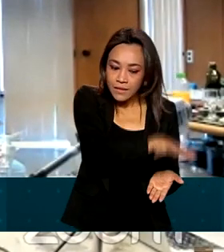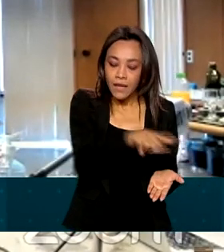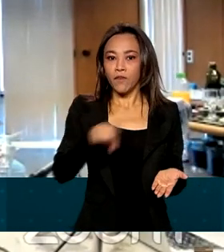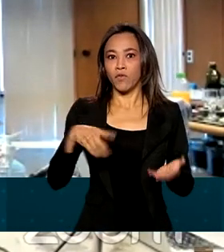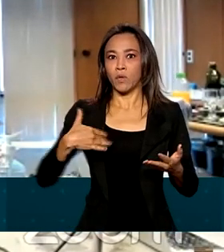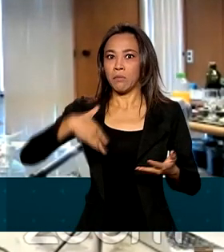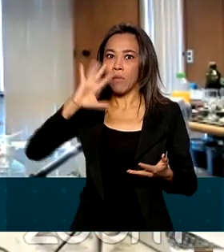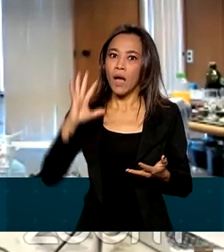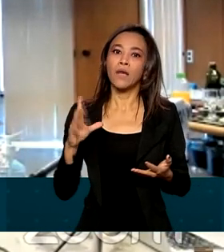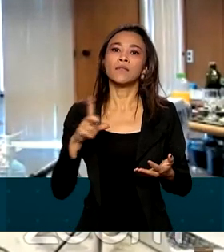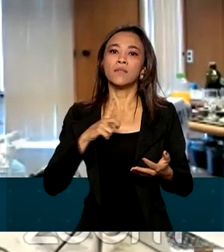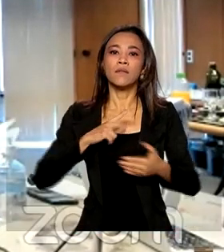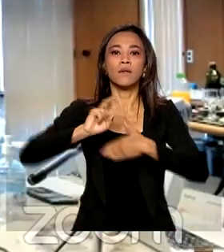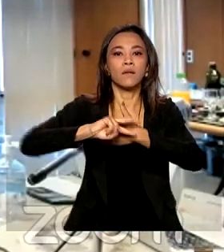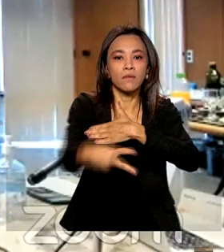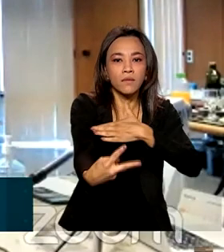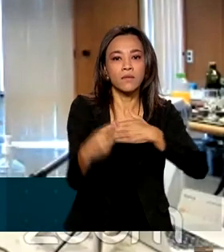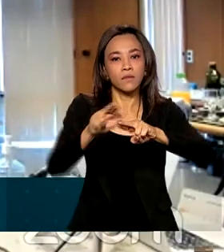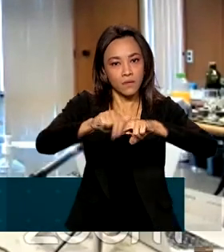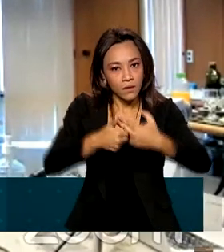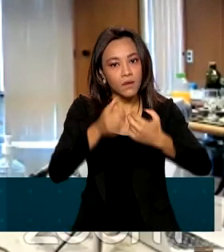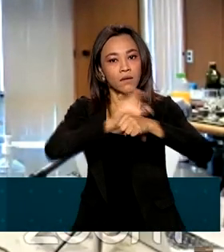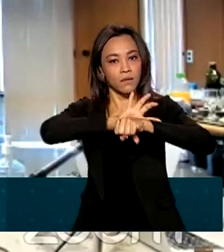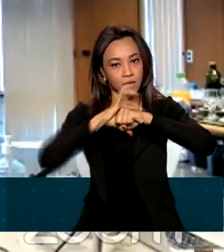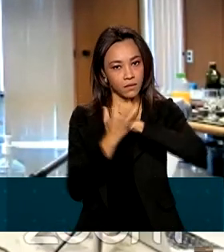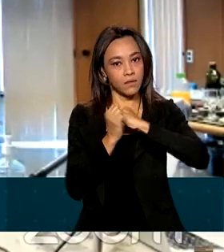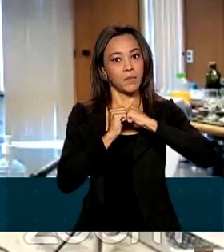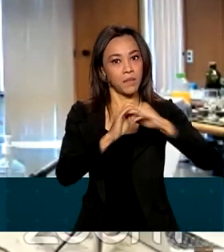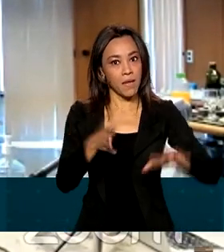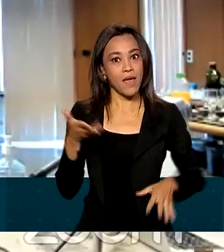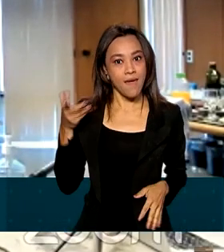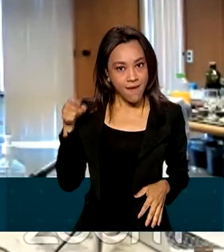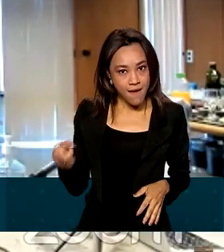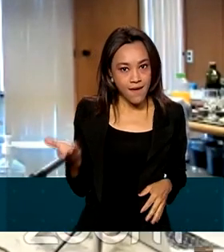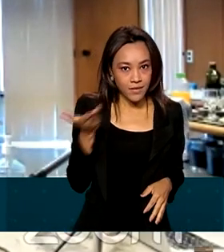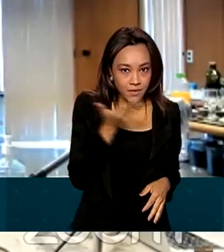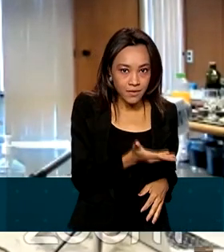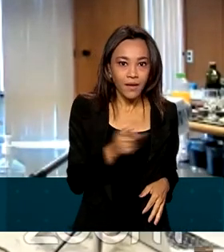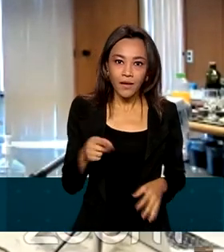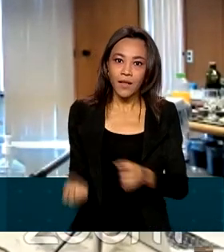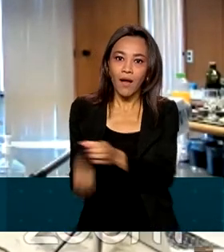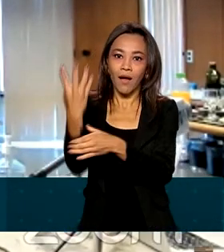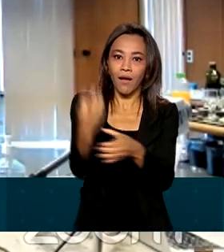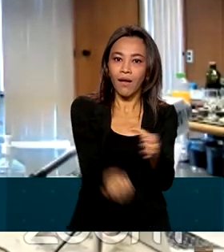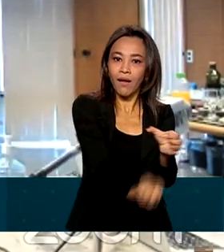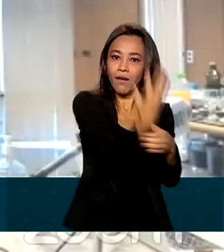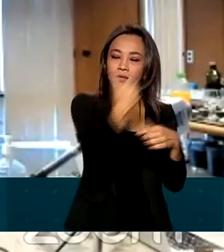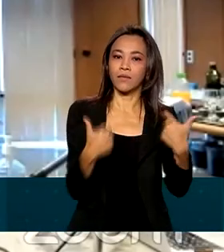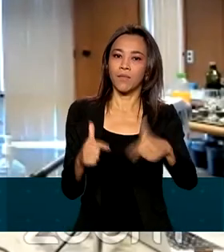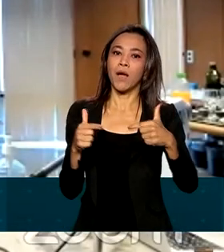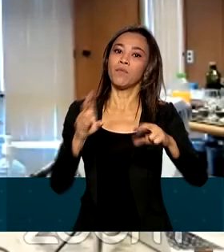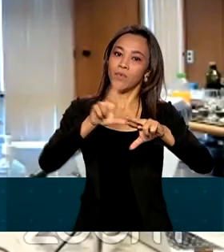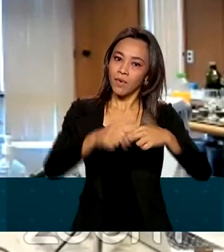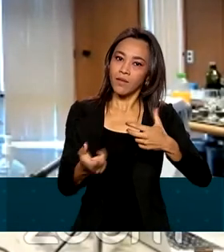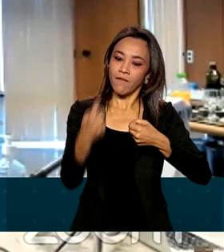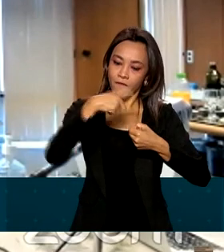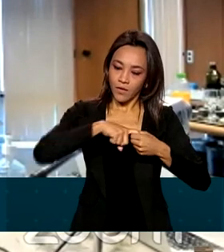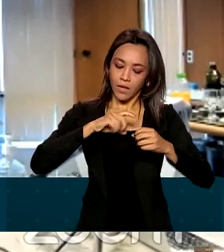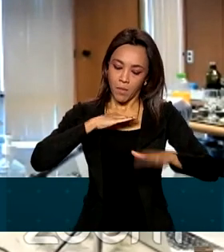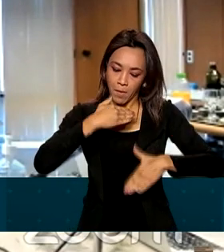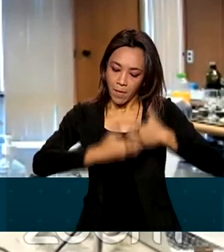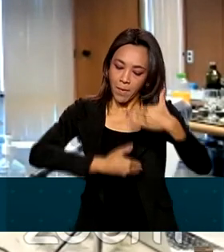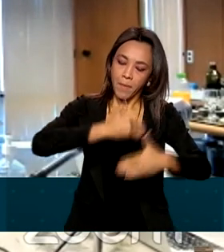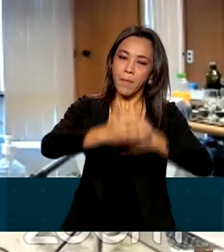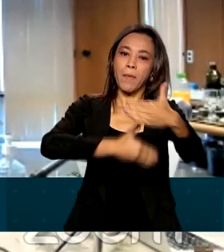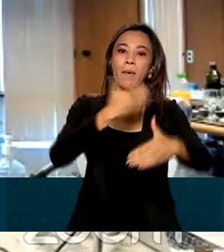pela pandemia, são agora os setores que mais geram empregos durante a retomada. À medida que avança a